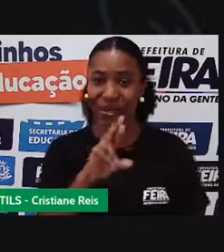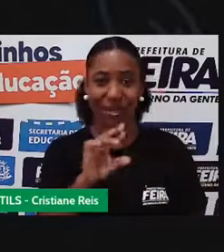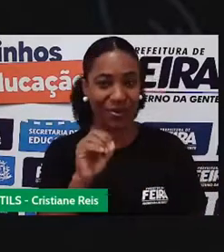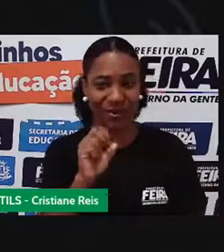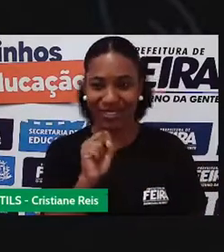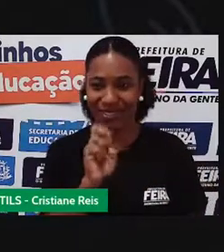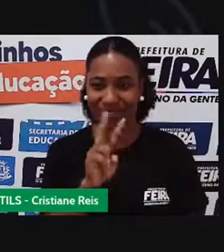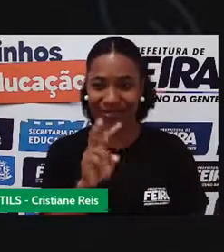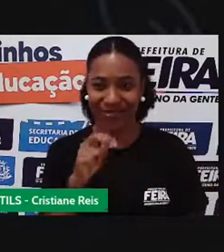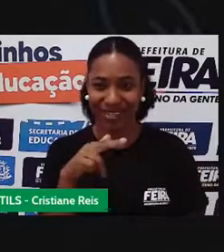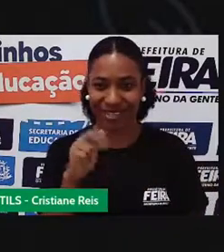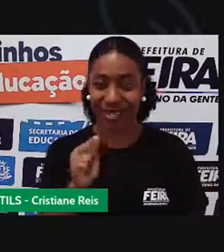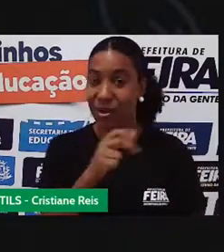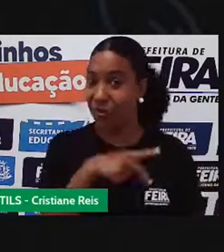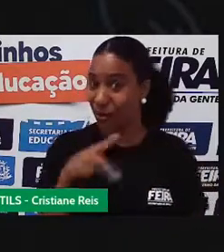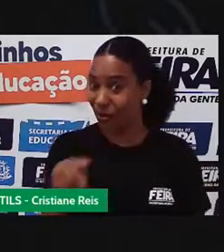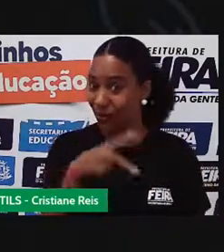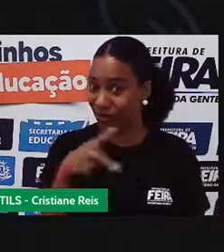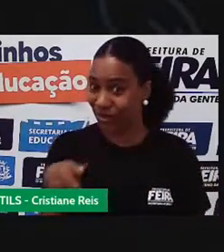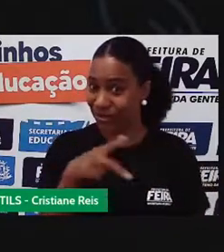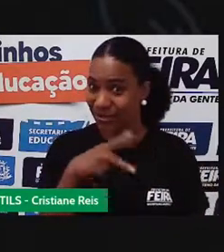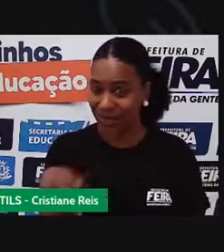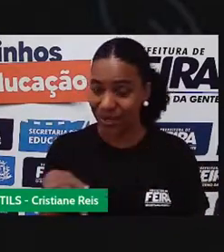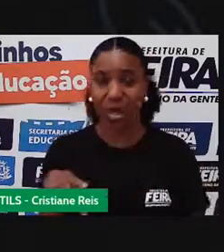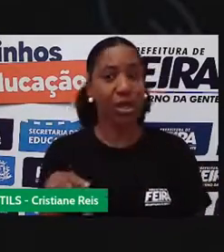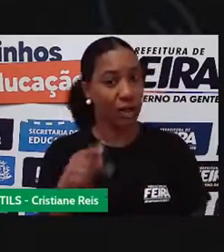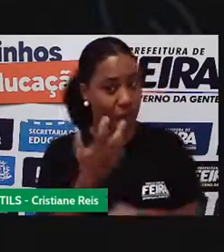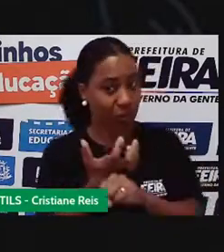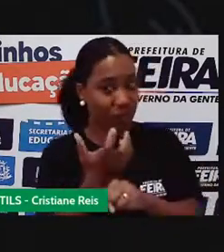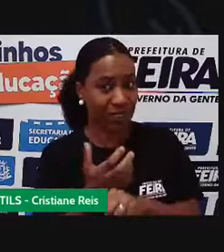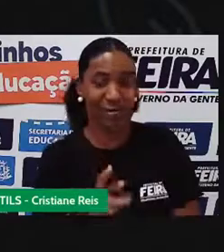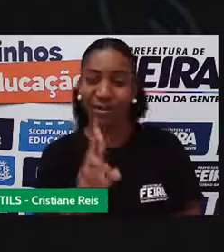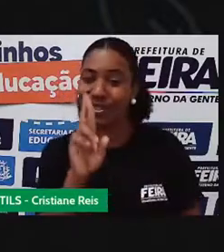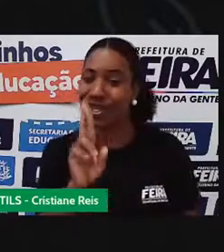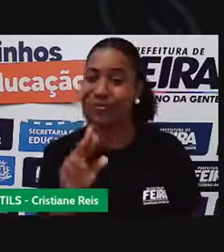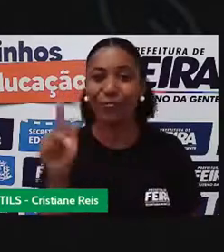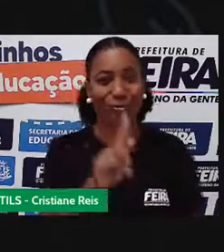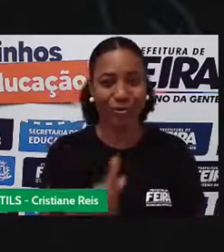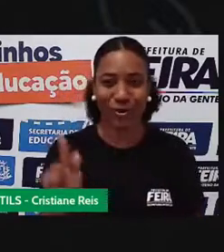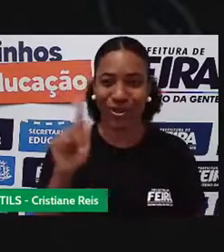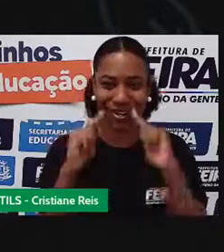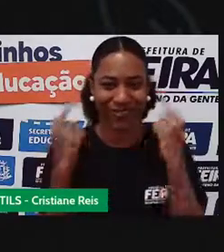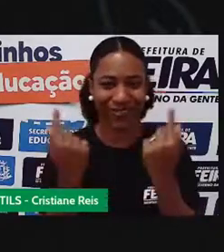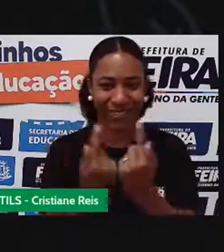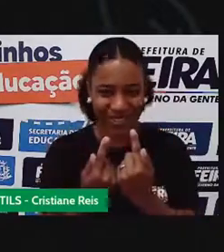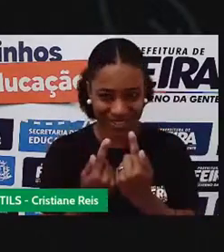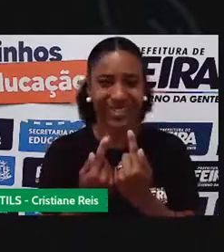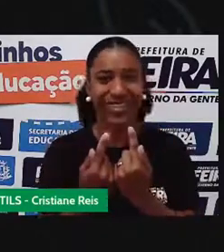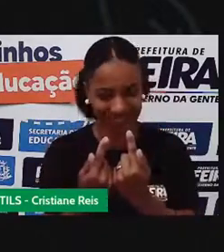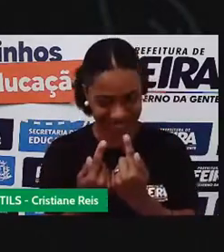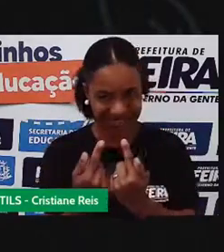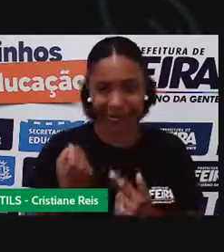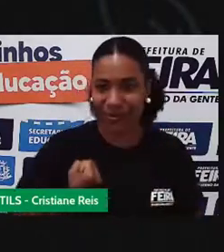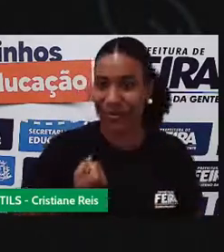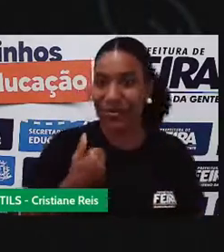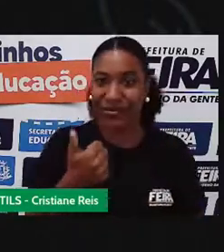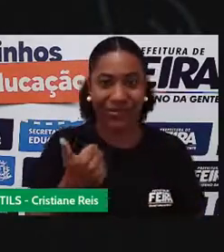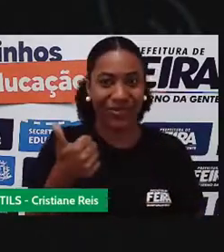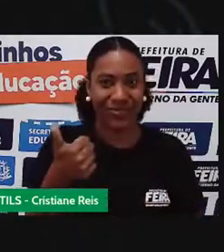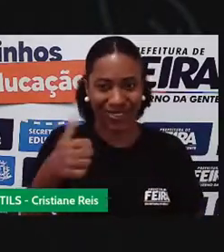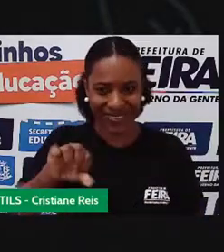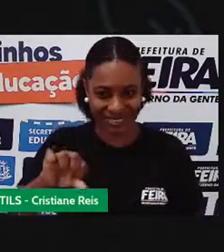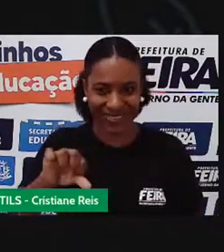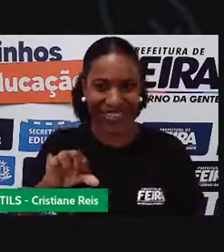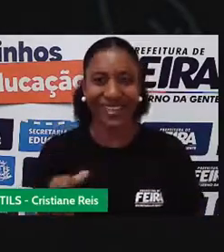Eu trabalho com a disciplina Geografia. Hoje nós vamos ter mais uma aula do sexto ano. E é a nossa aula de de novo. Já estudamos